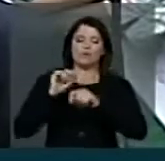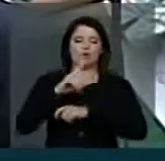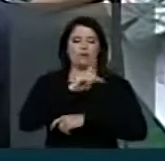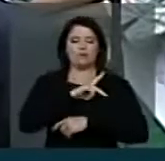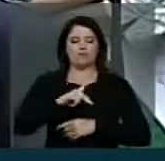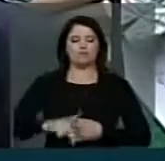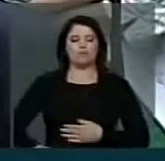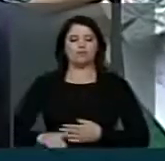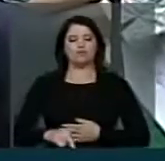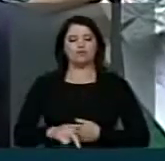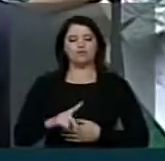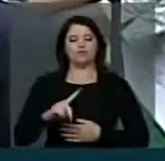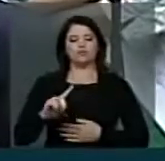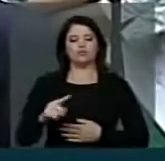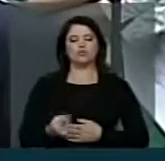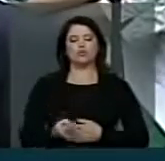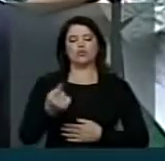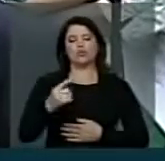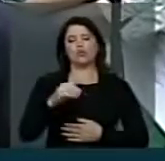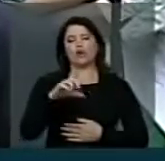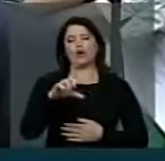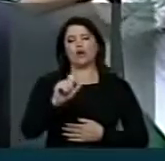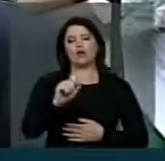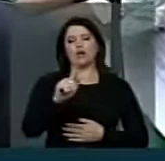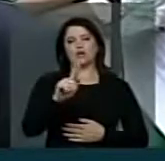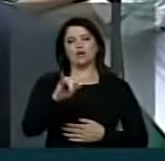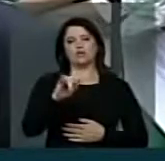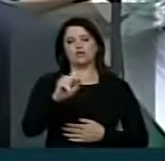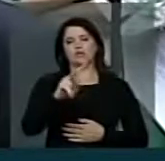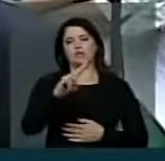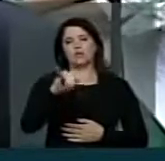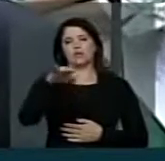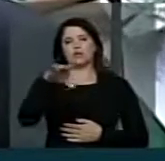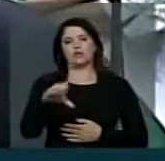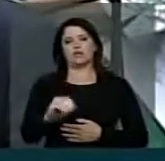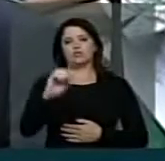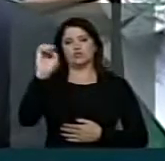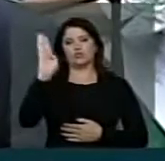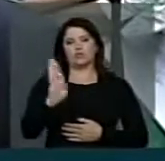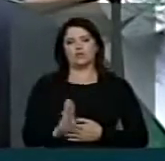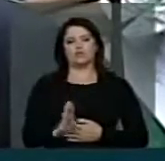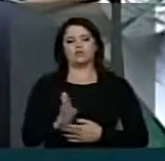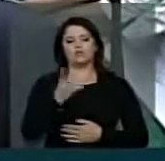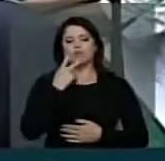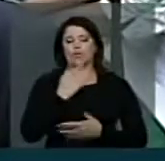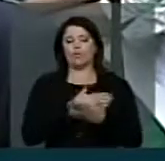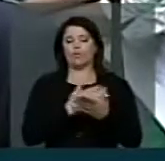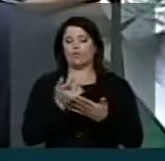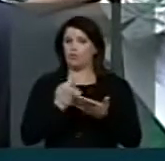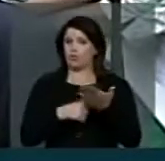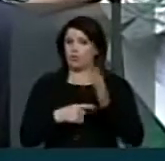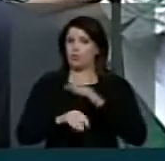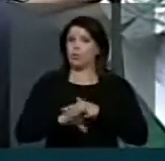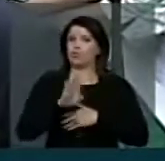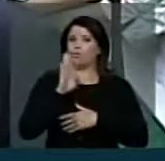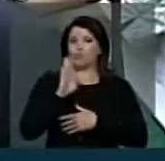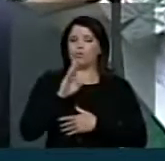de uma das casas do poder legislativo da República Brasileira. Assumir um compromisso